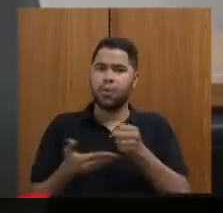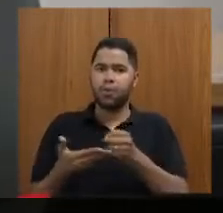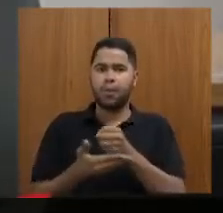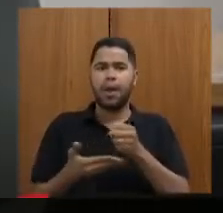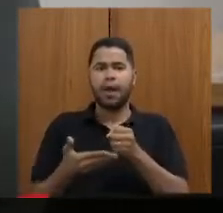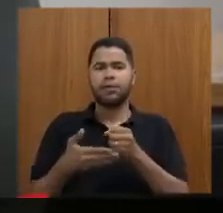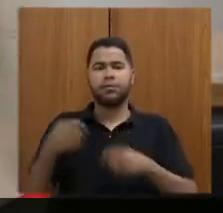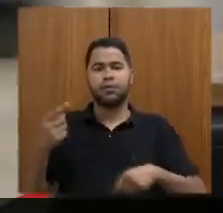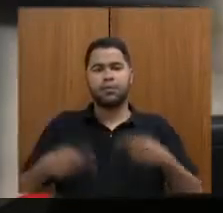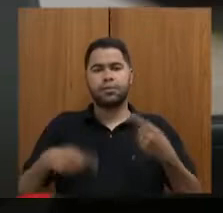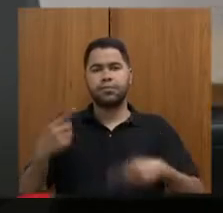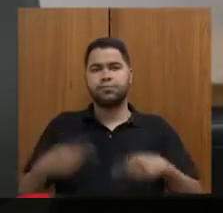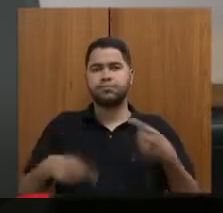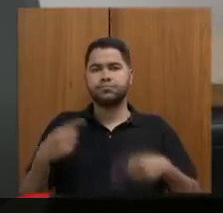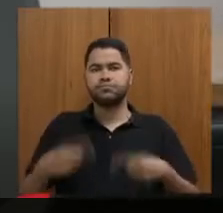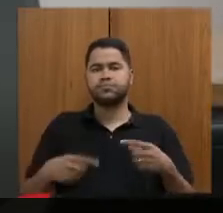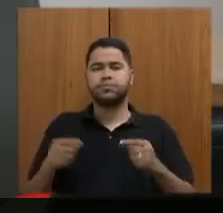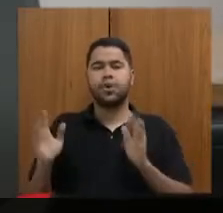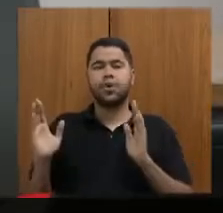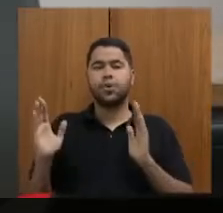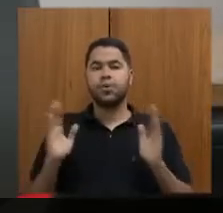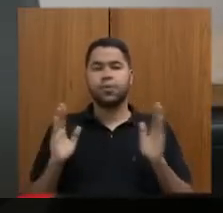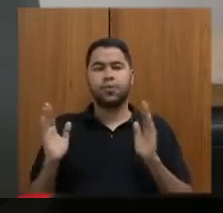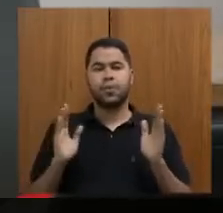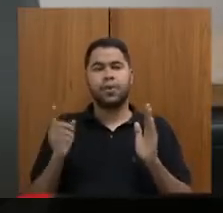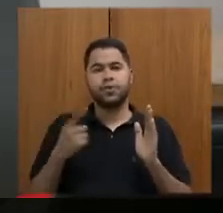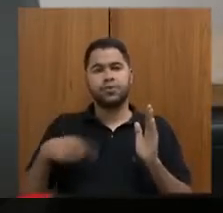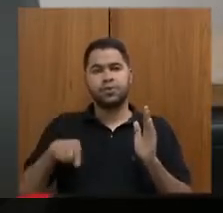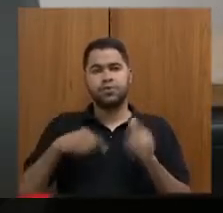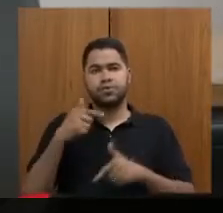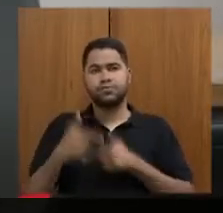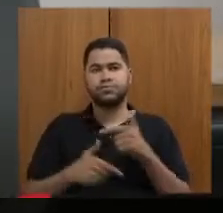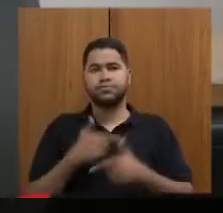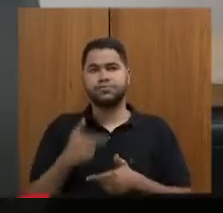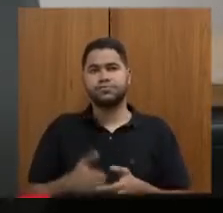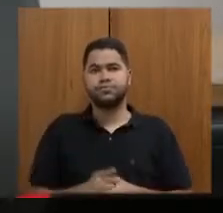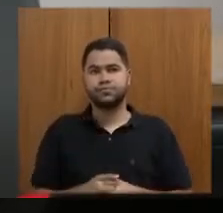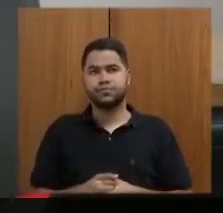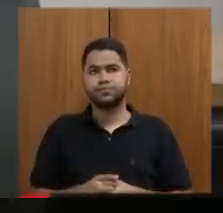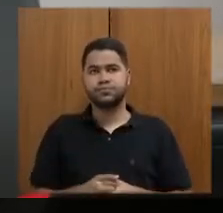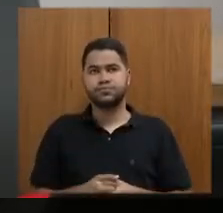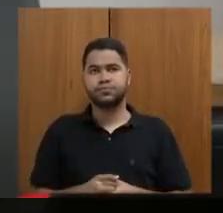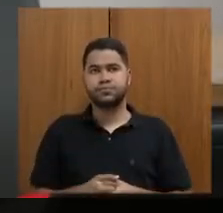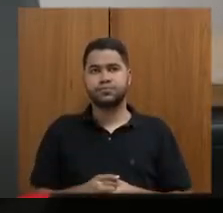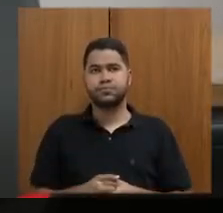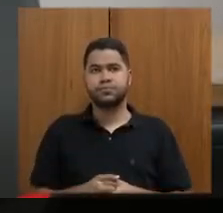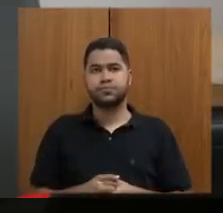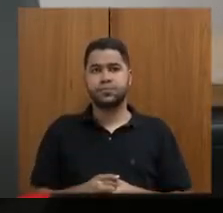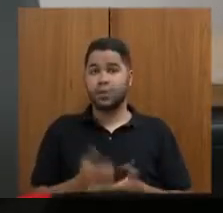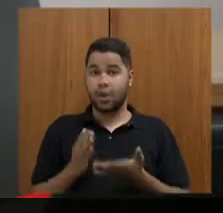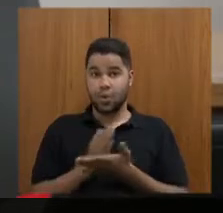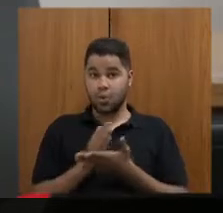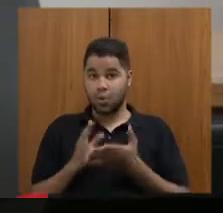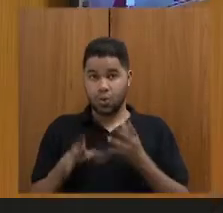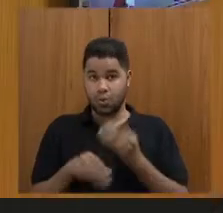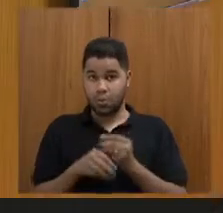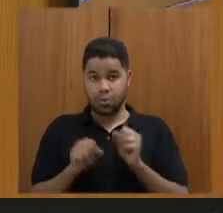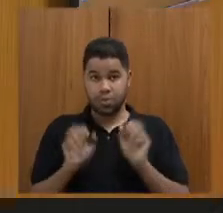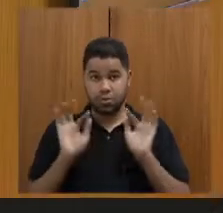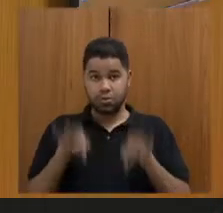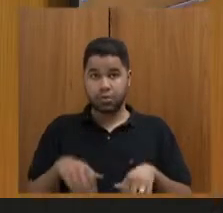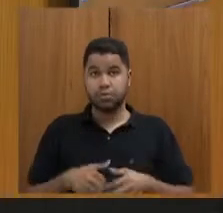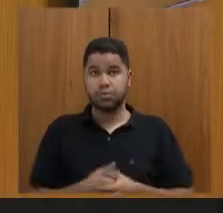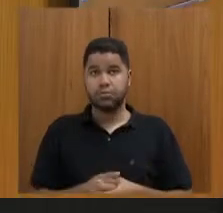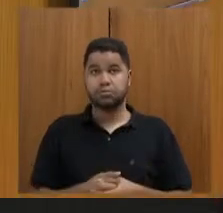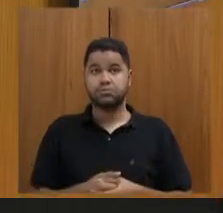debates feitos durante as nossas atividades. Alguma consideração? Posso finalizar? Pode,